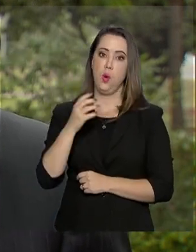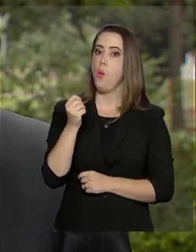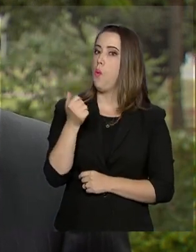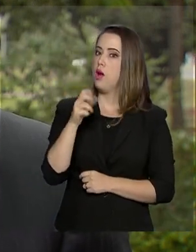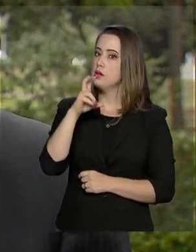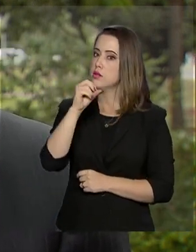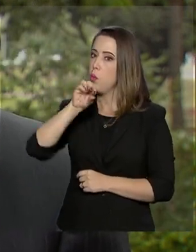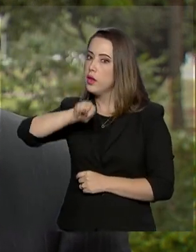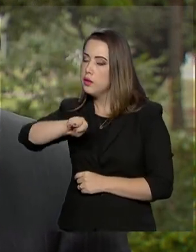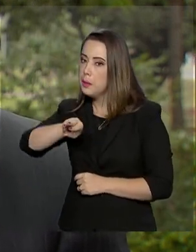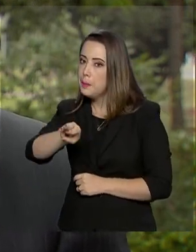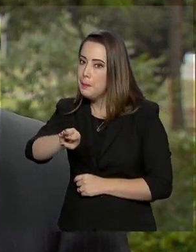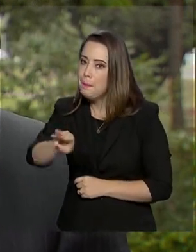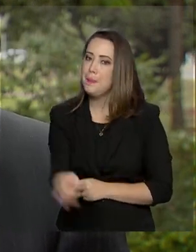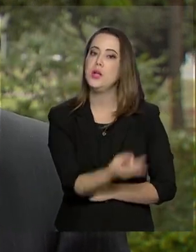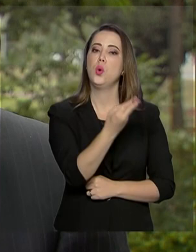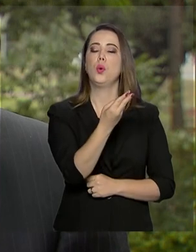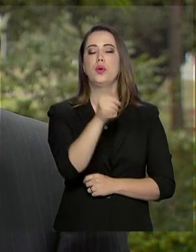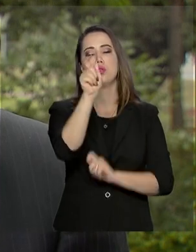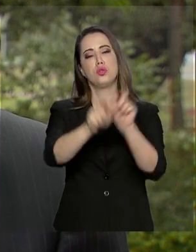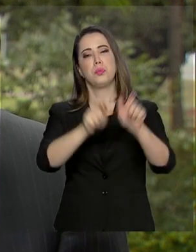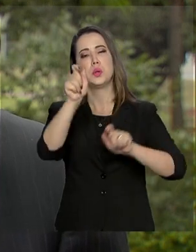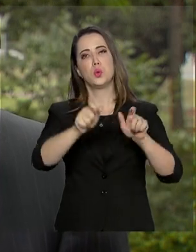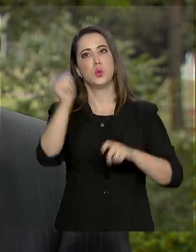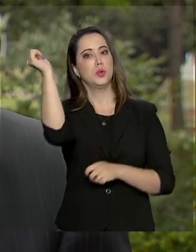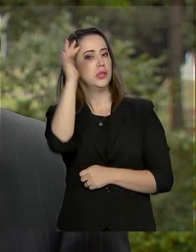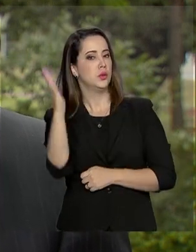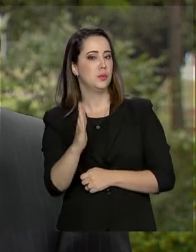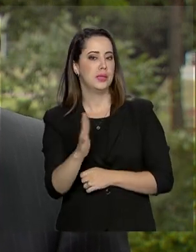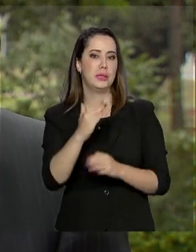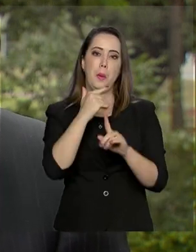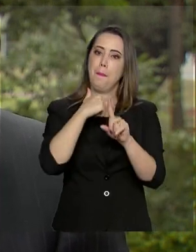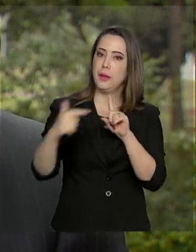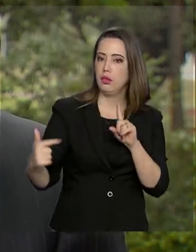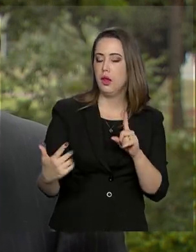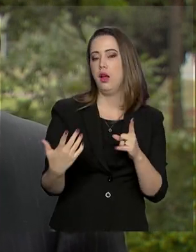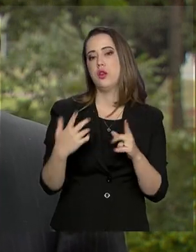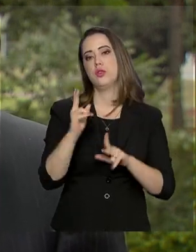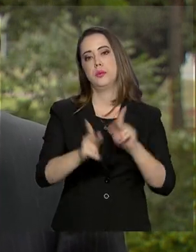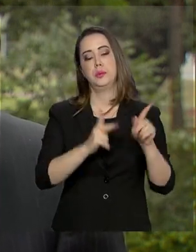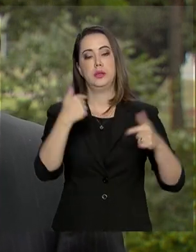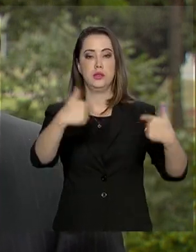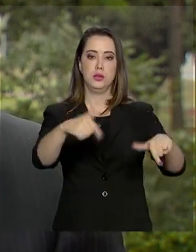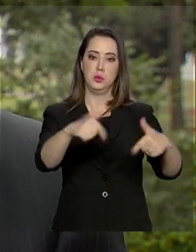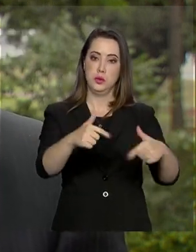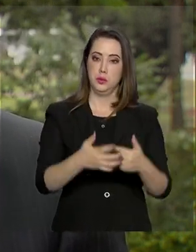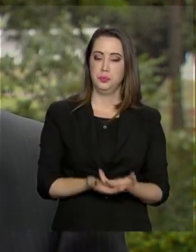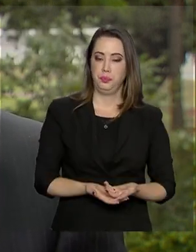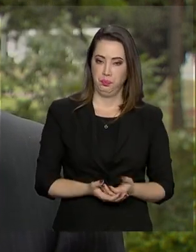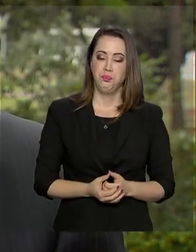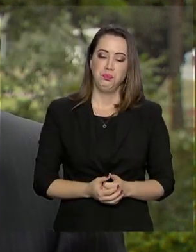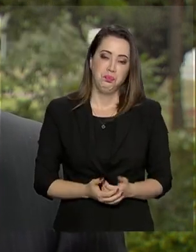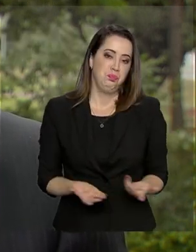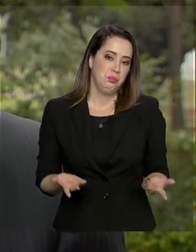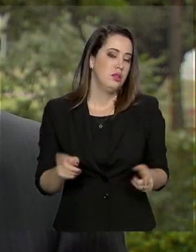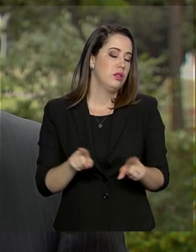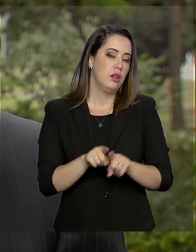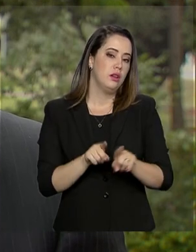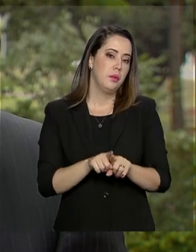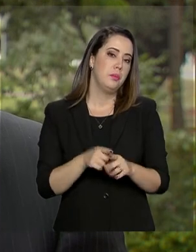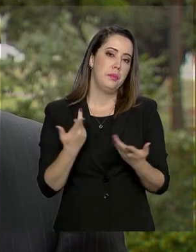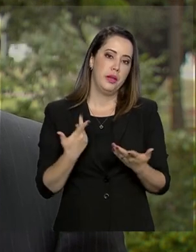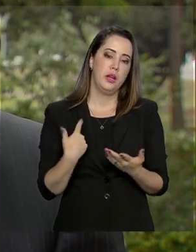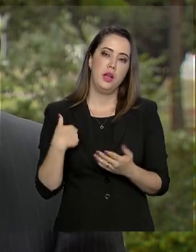né? Mais da metade, vamos dizer assim, da população ativa, né? No caso brasileiro. Tem ainda